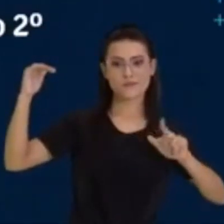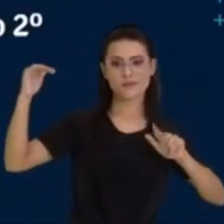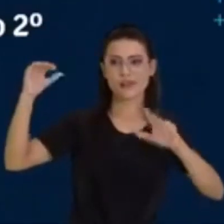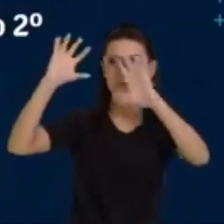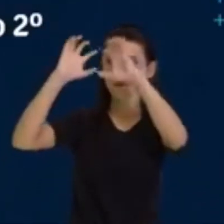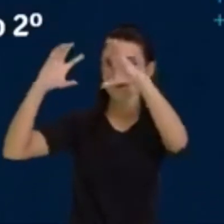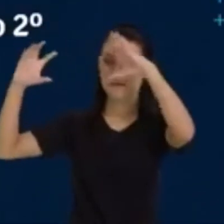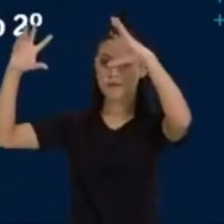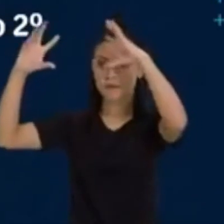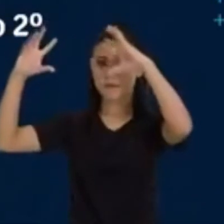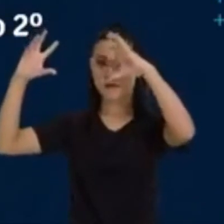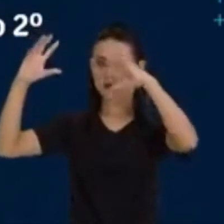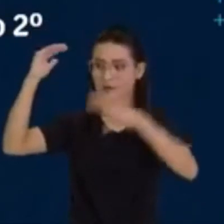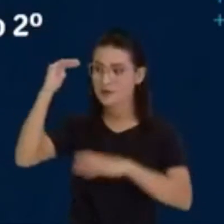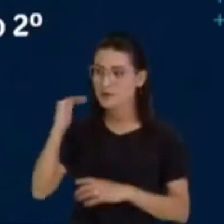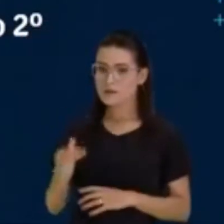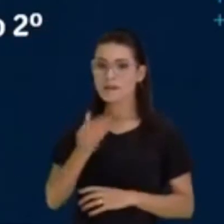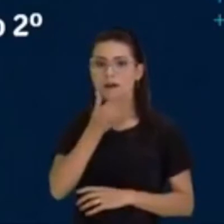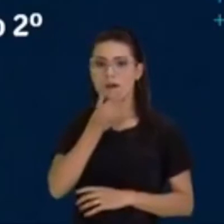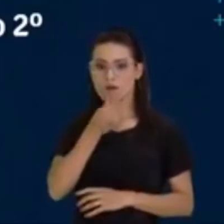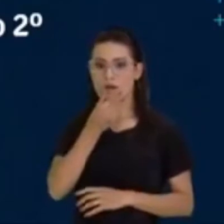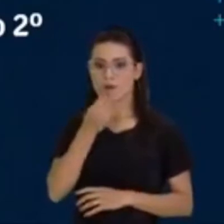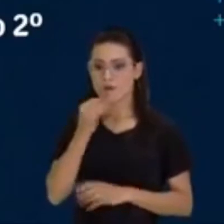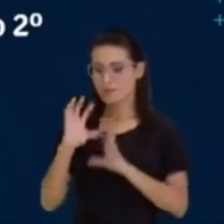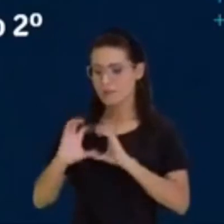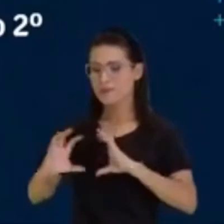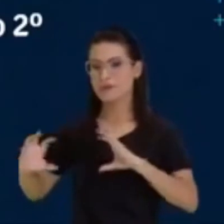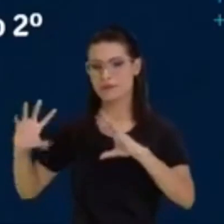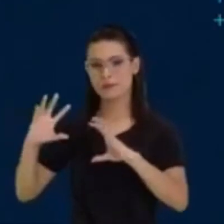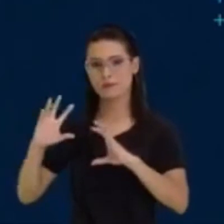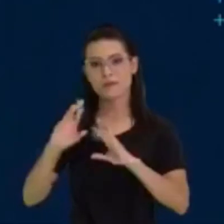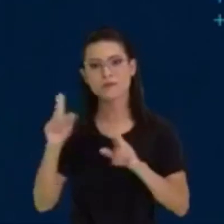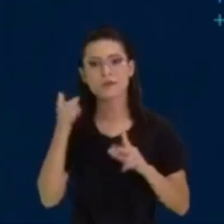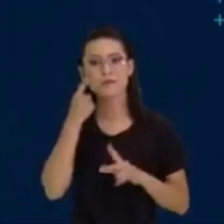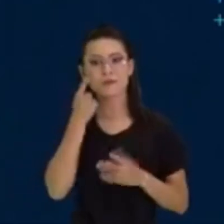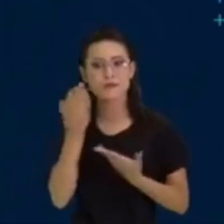Vamos voltar ao slide anterior, para que nós possamos visualizar melhor.